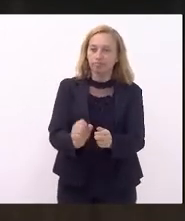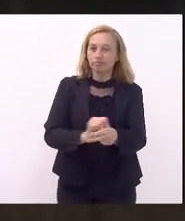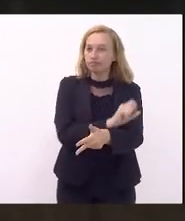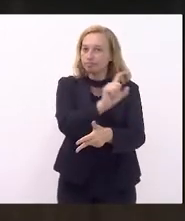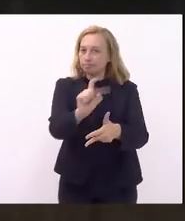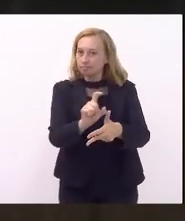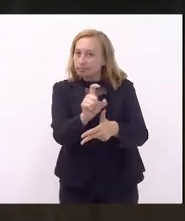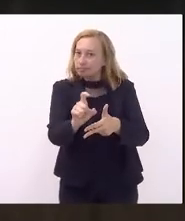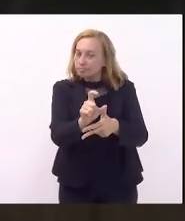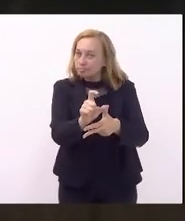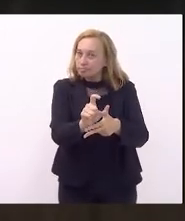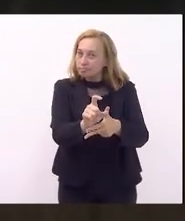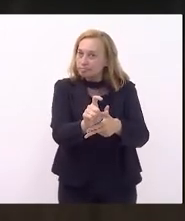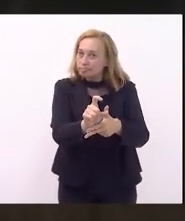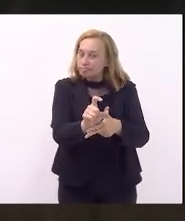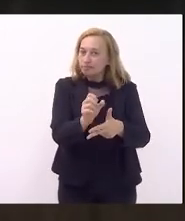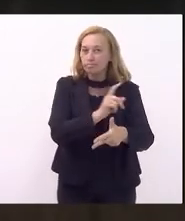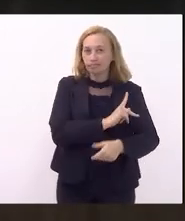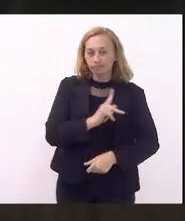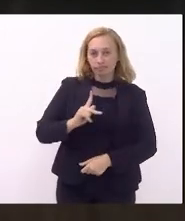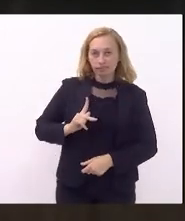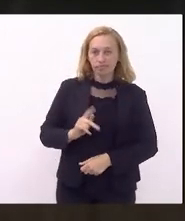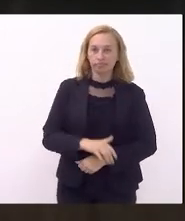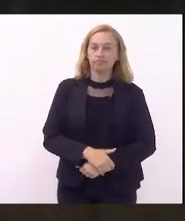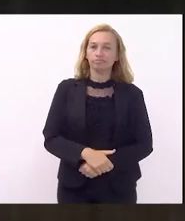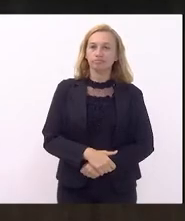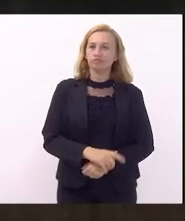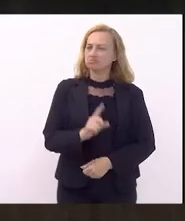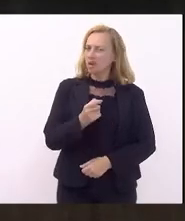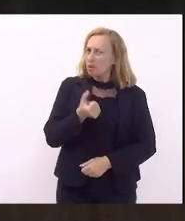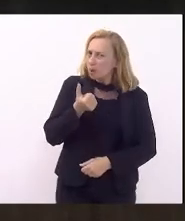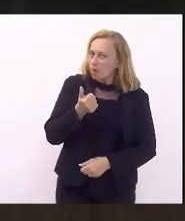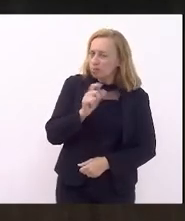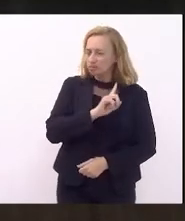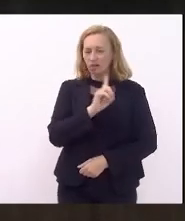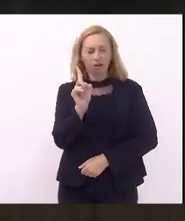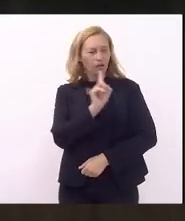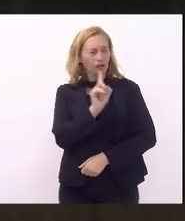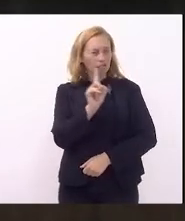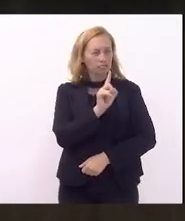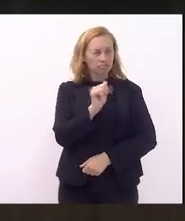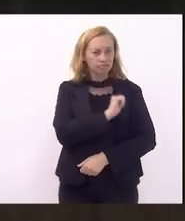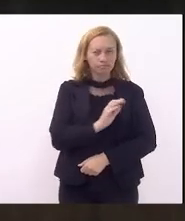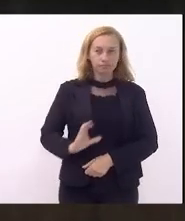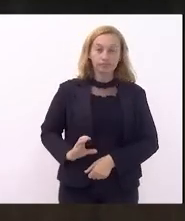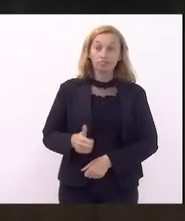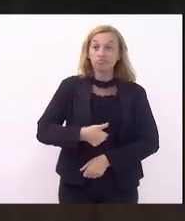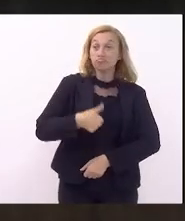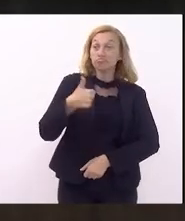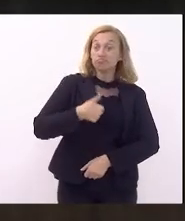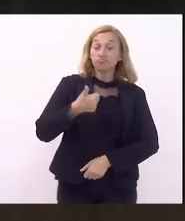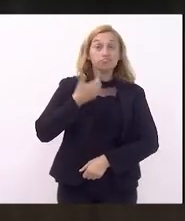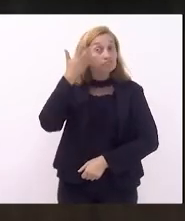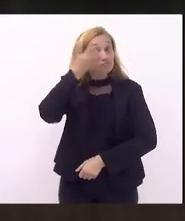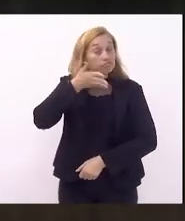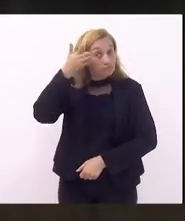Executivo e da Defensoria. Isso não é pouca coisa, André. Primeira mensagem que recebemos